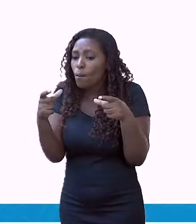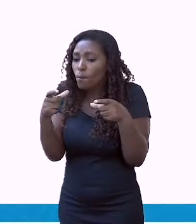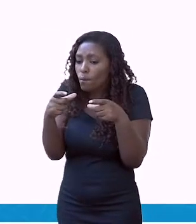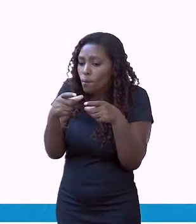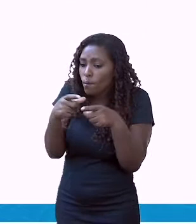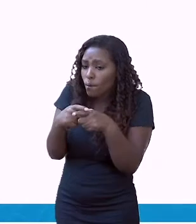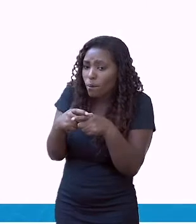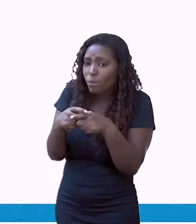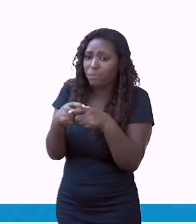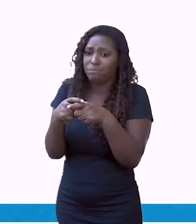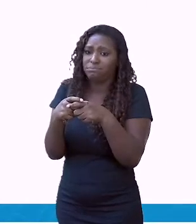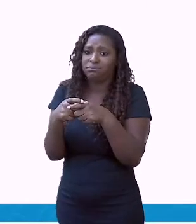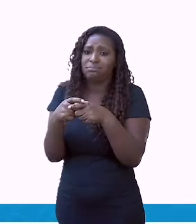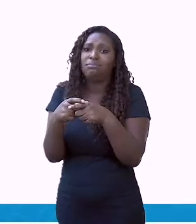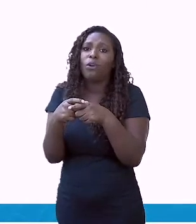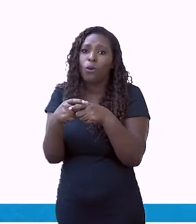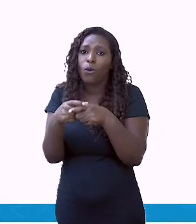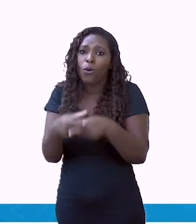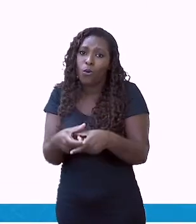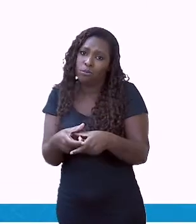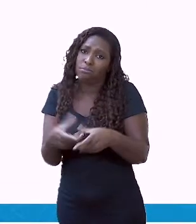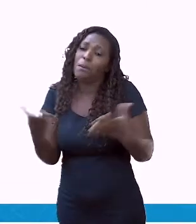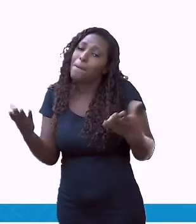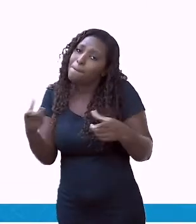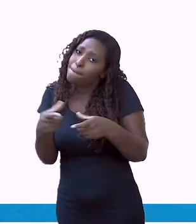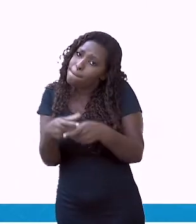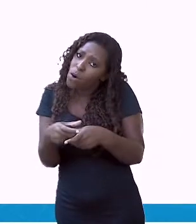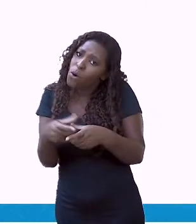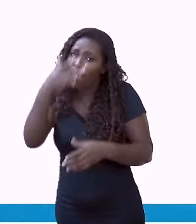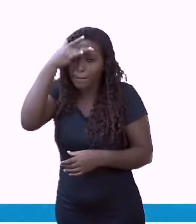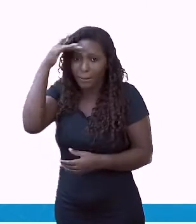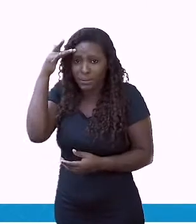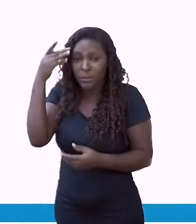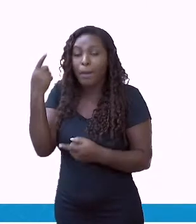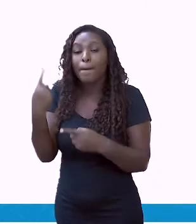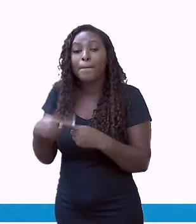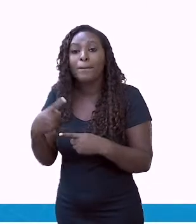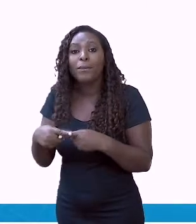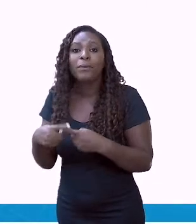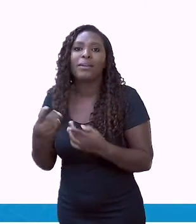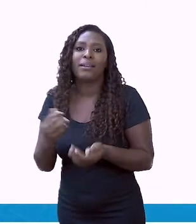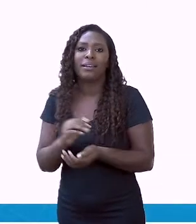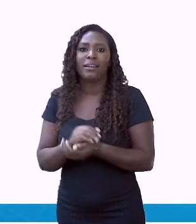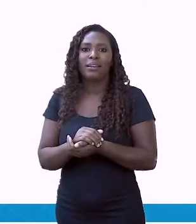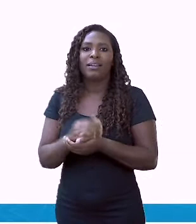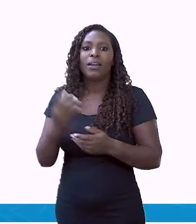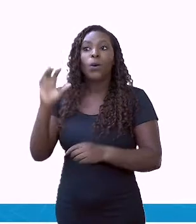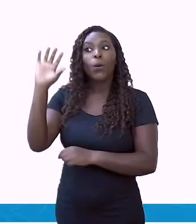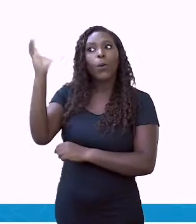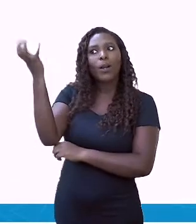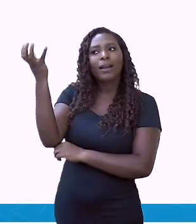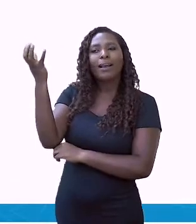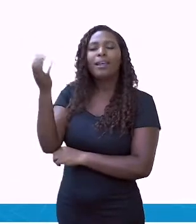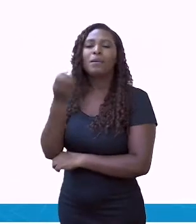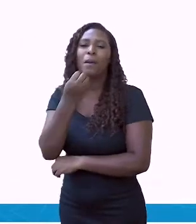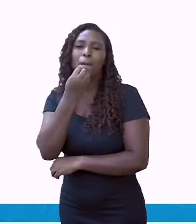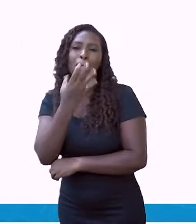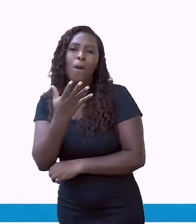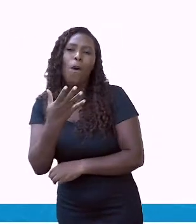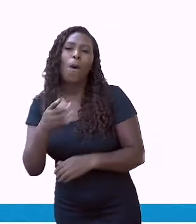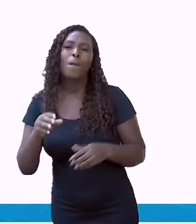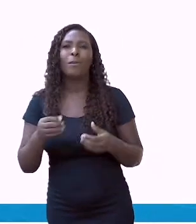Ok? Por quê? Porque o clima favorável à agricultura,